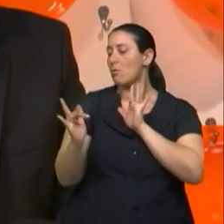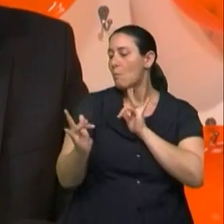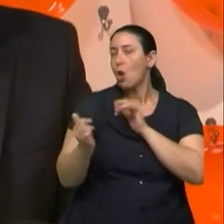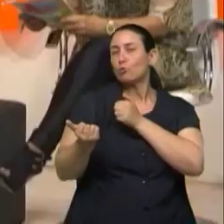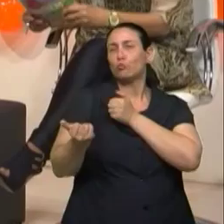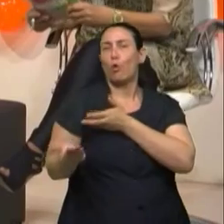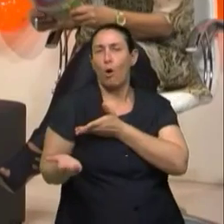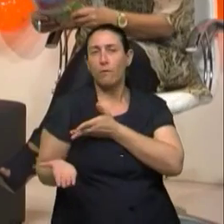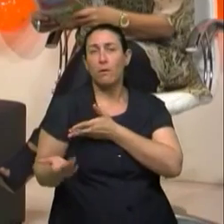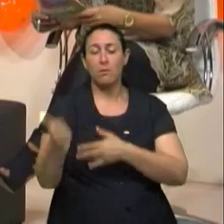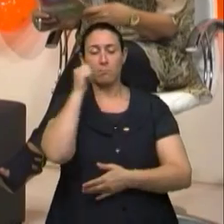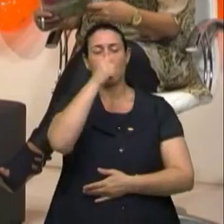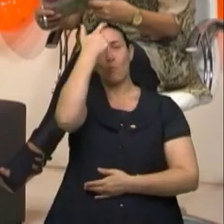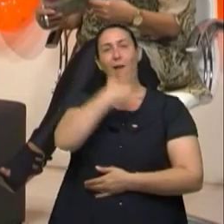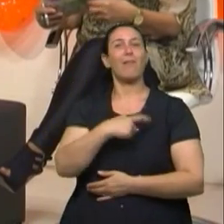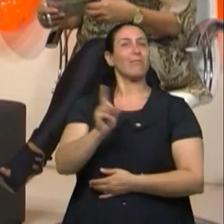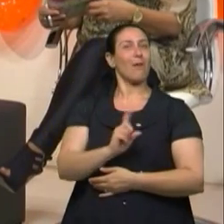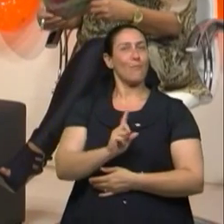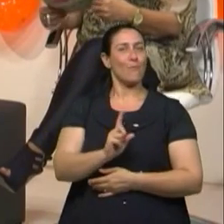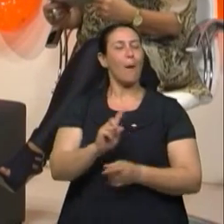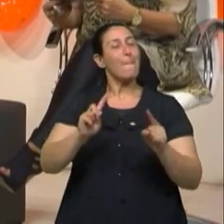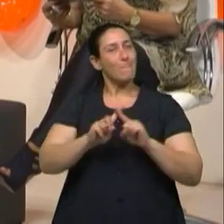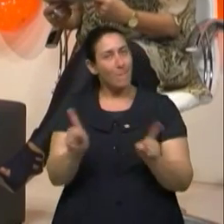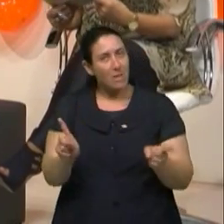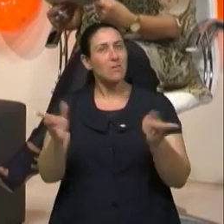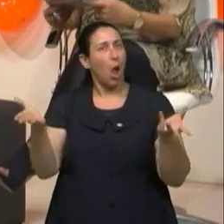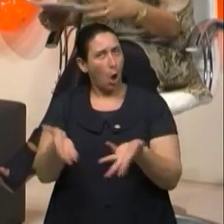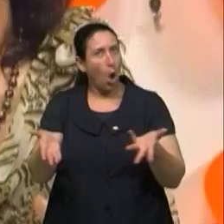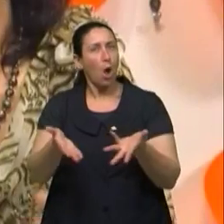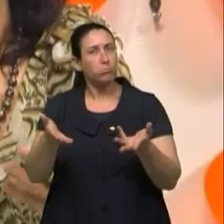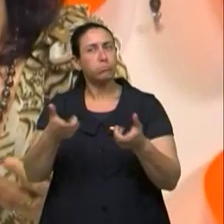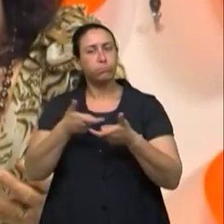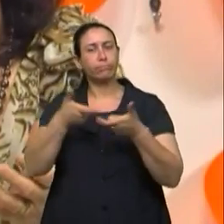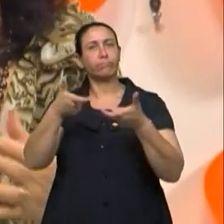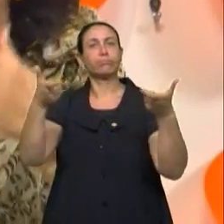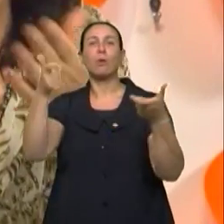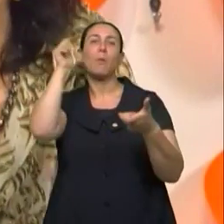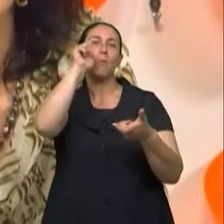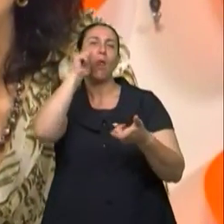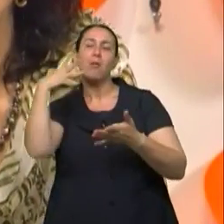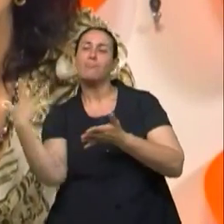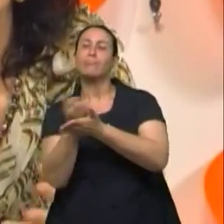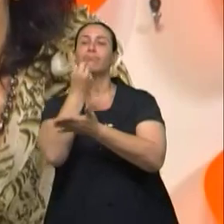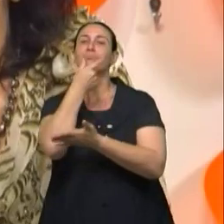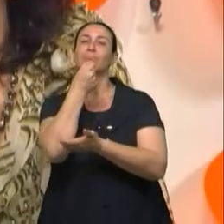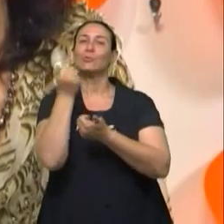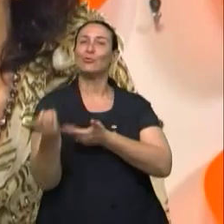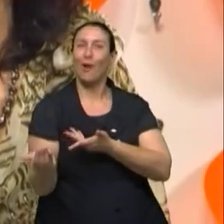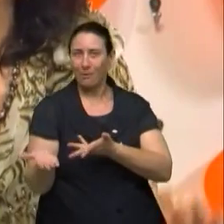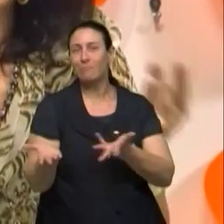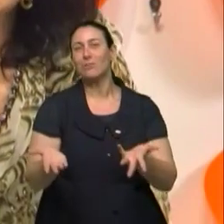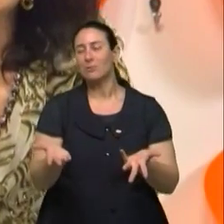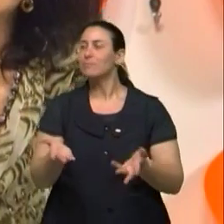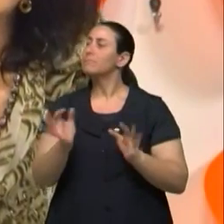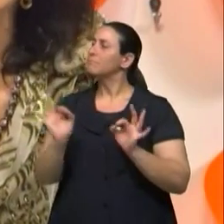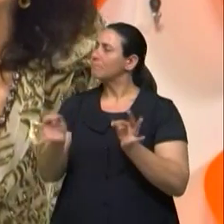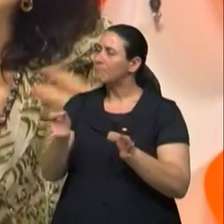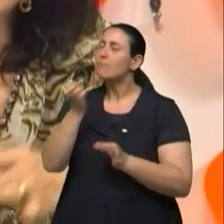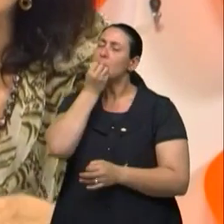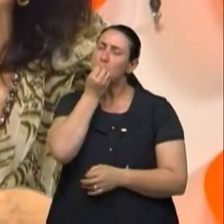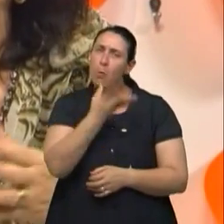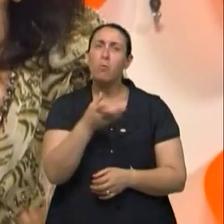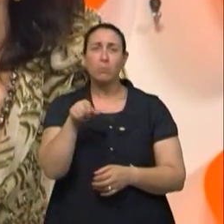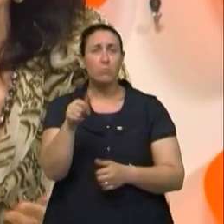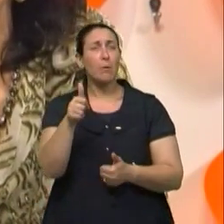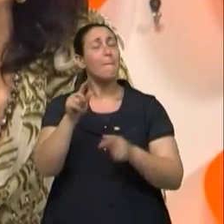mulher não acontecia. E hoje está cada vez acontecendo mais. Claro, exatamente. Que é uma coisa boa, nós sabemos disso, mas tem que se